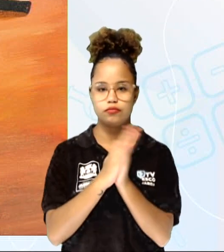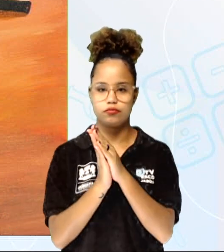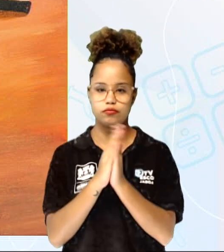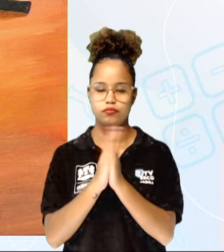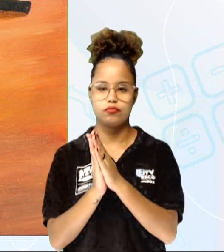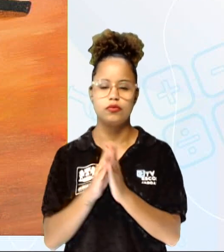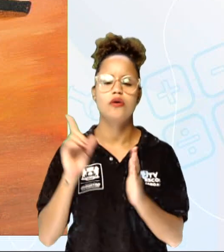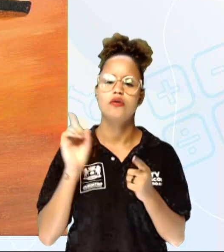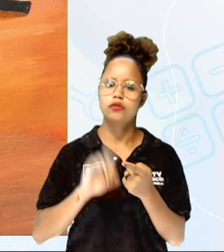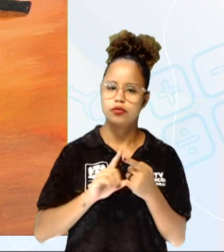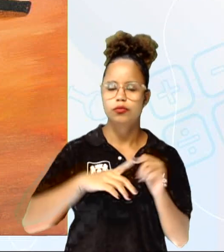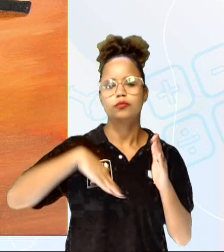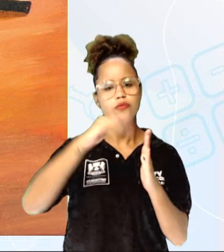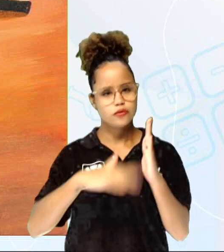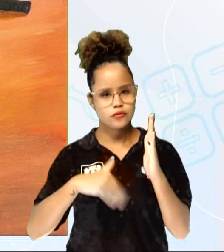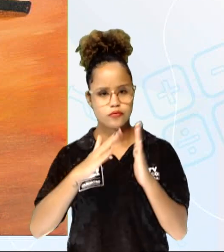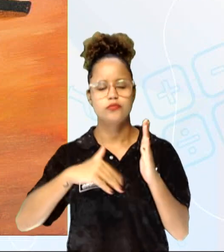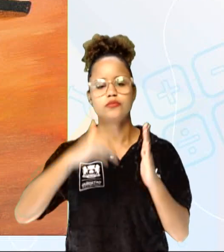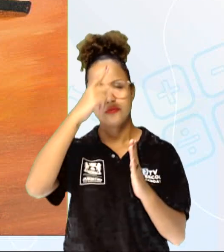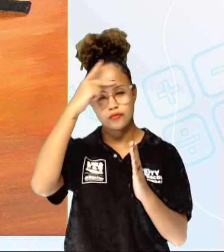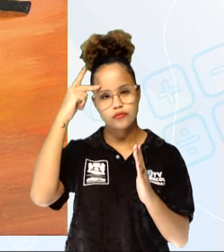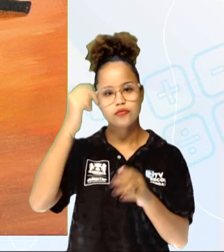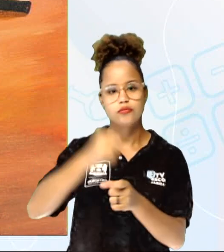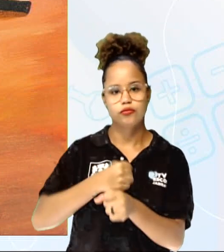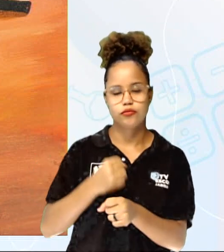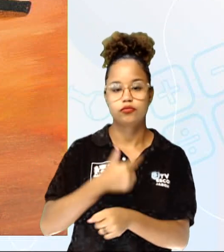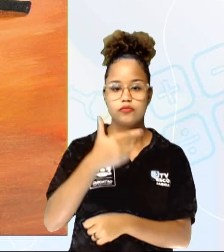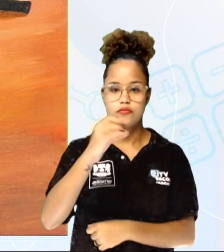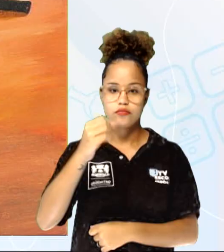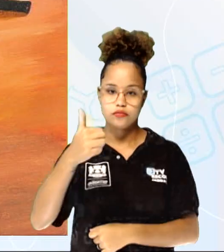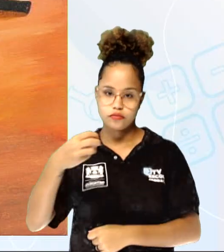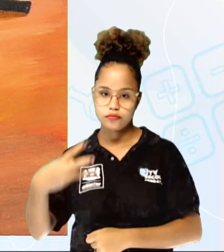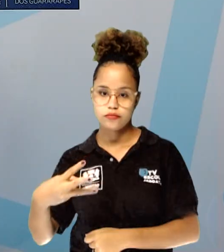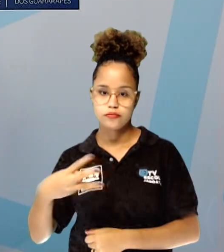pintada por Ricardo Ferrari no ano de 2013.